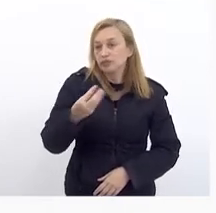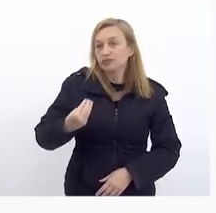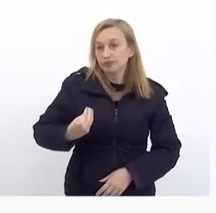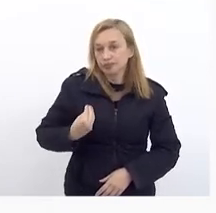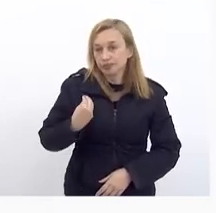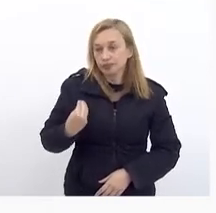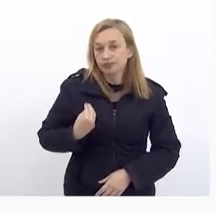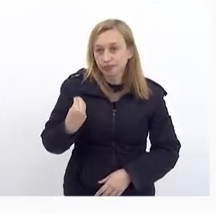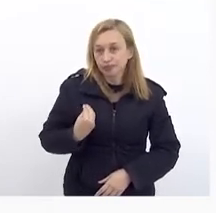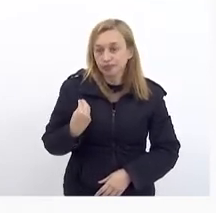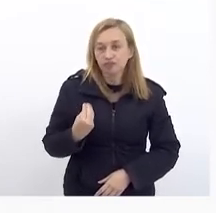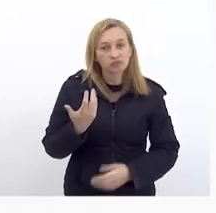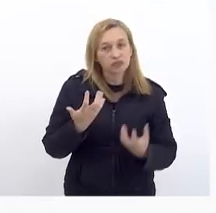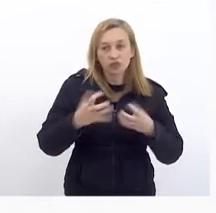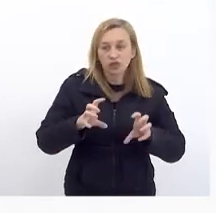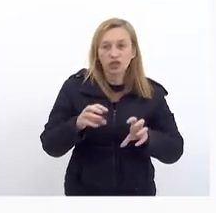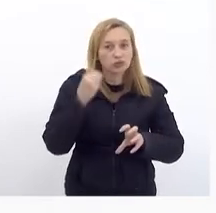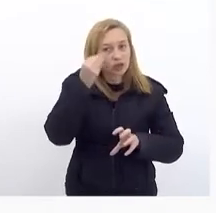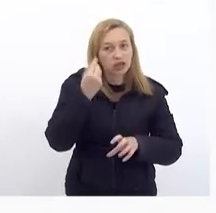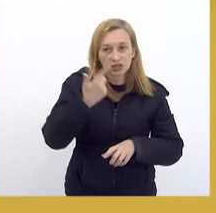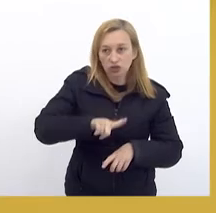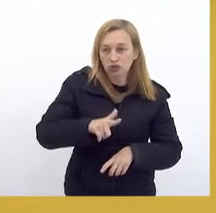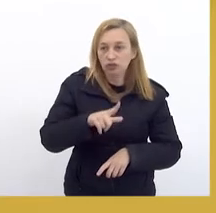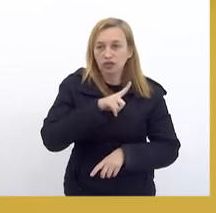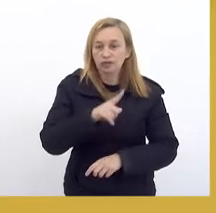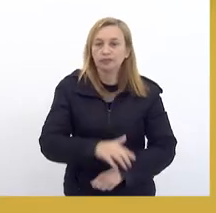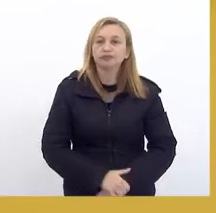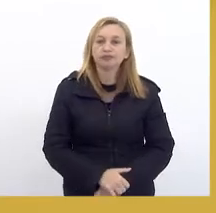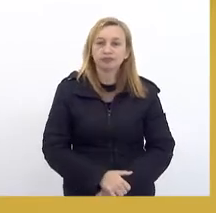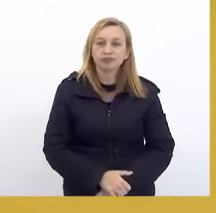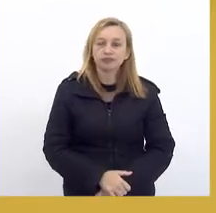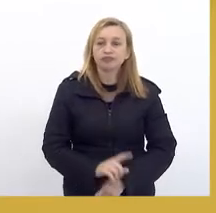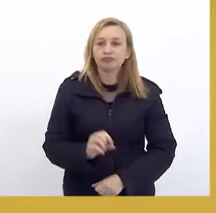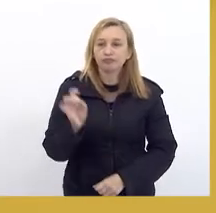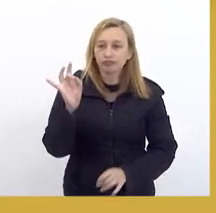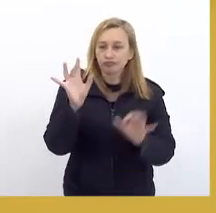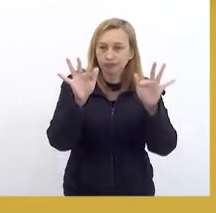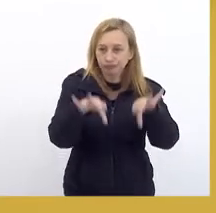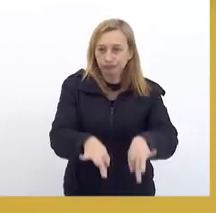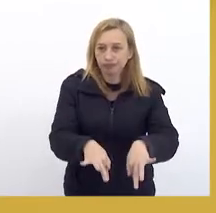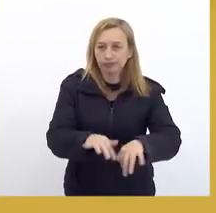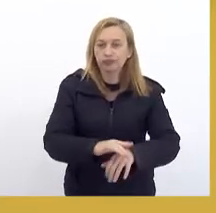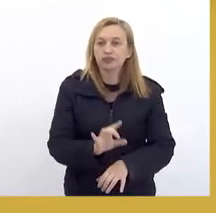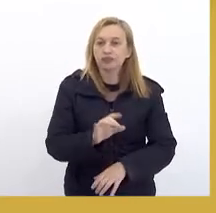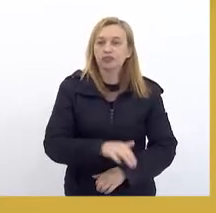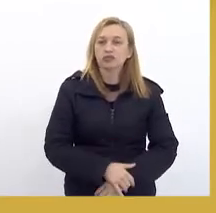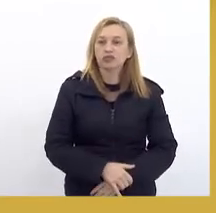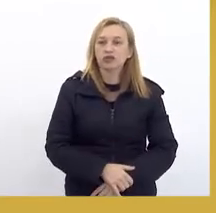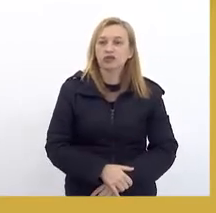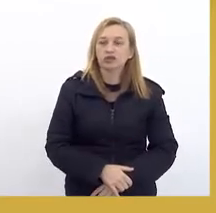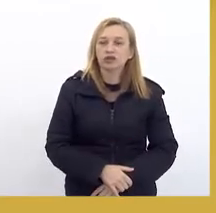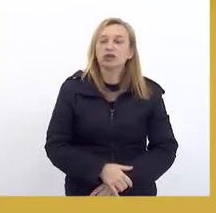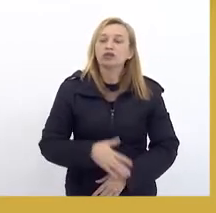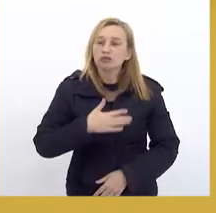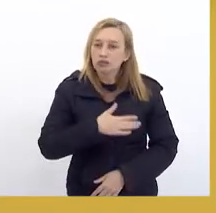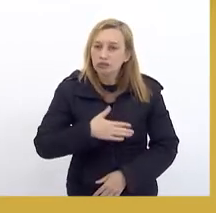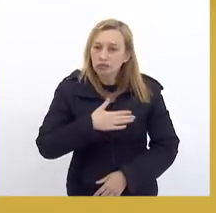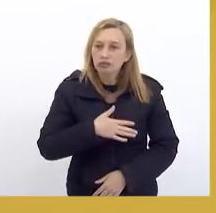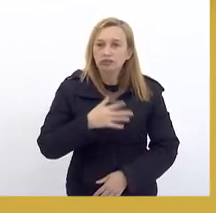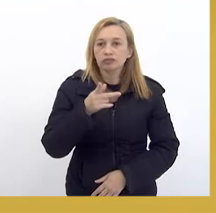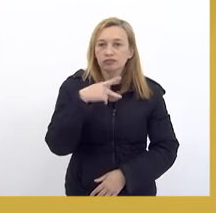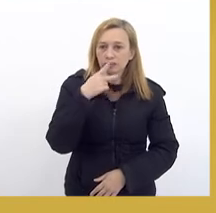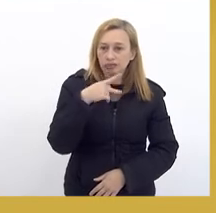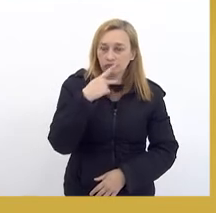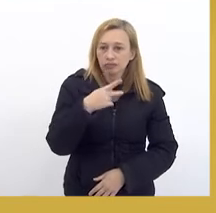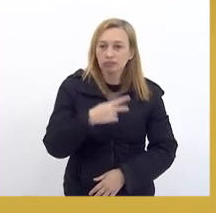E nenhum De nós Quer viver Novamente Ao final Por último Eu gostaria De dizer